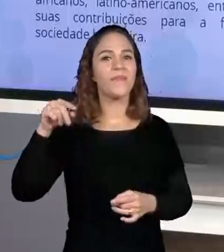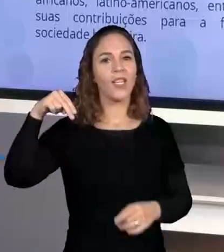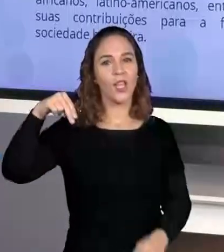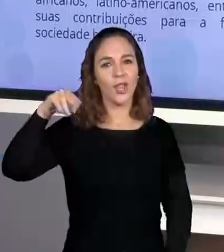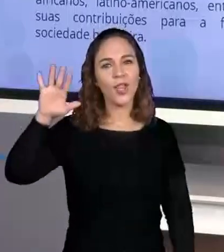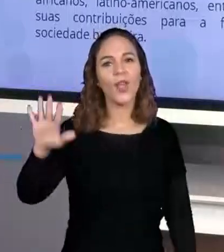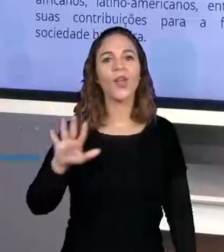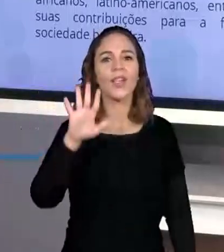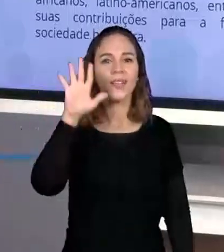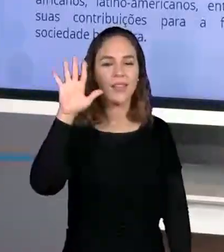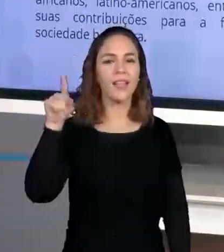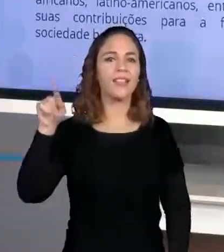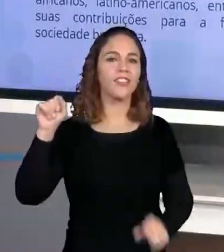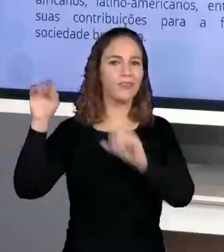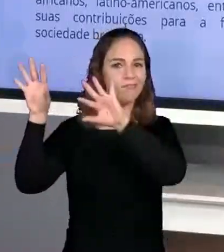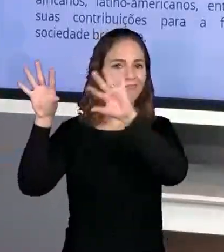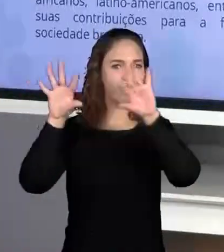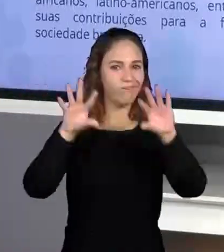Então, vem comigo, vem na tela.